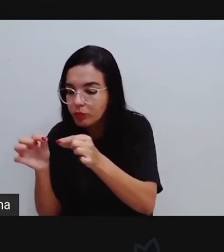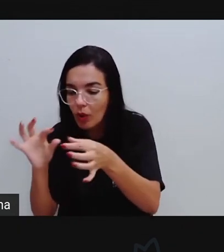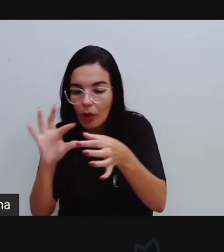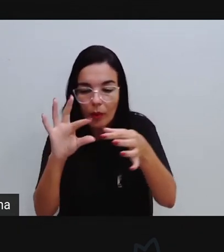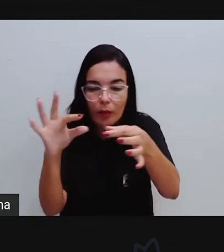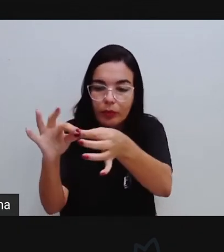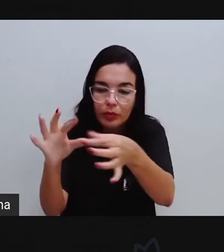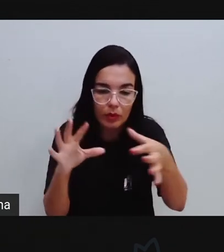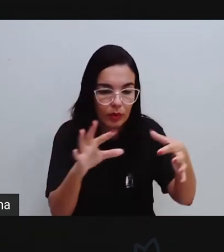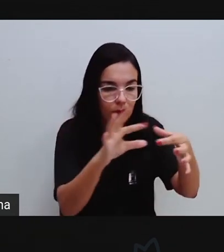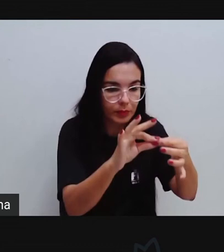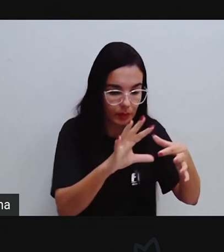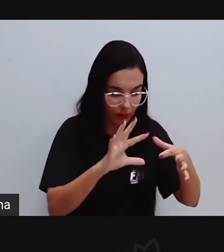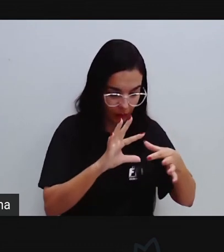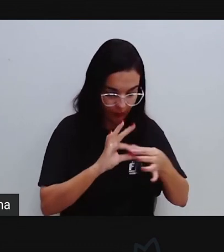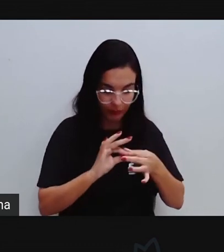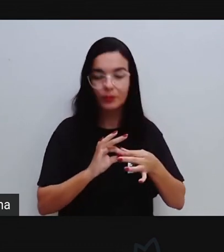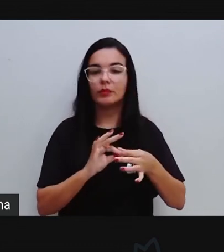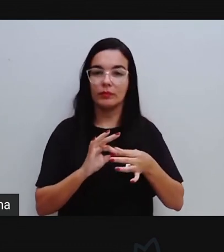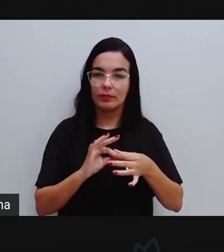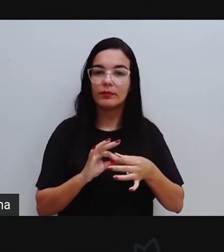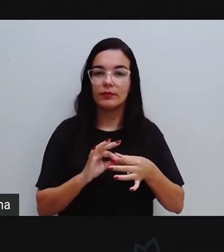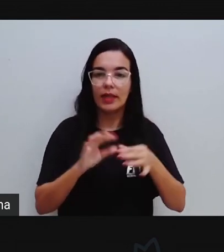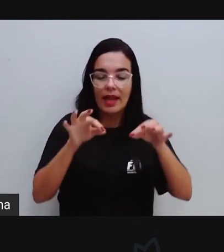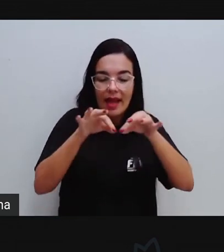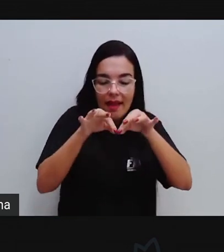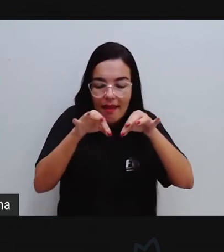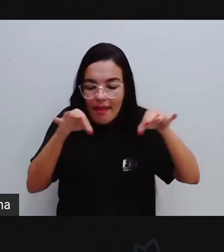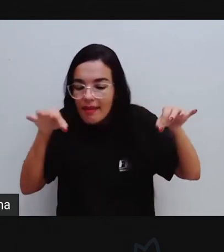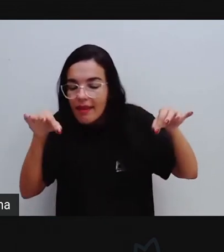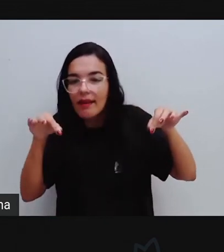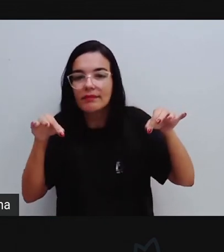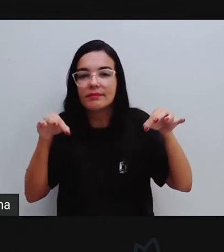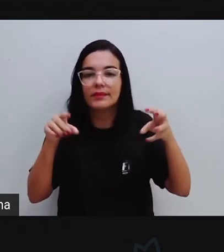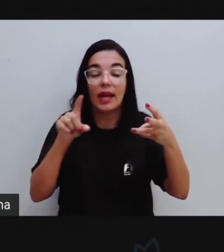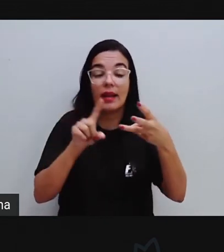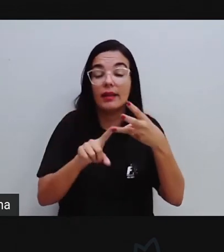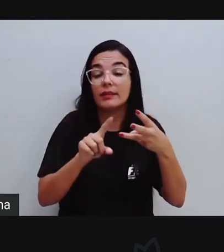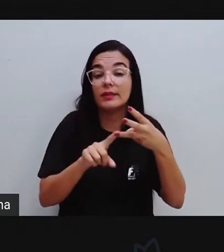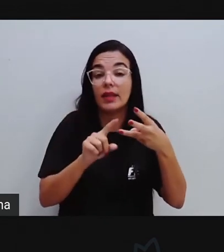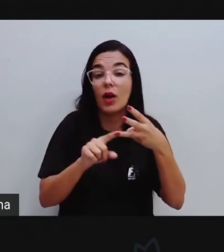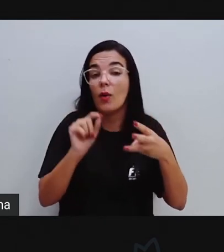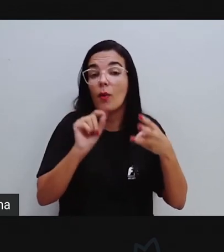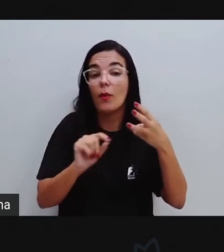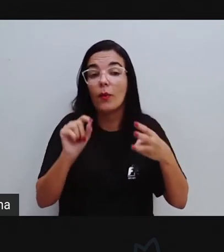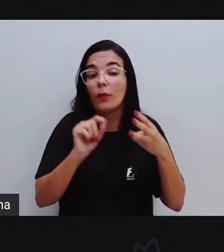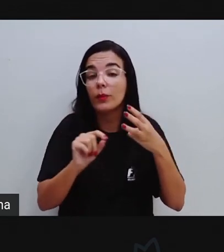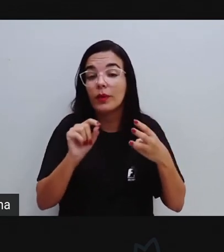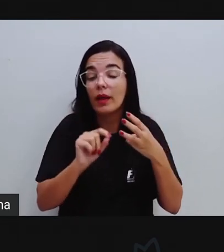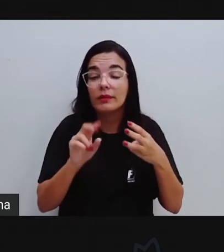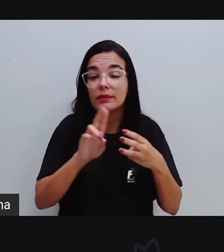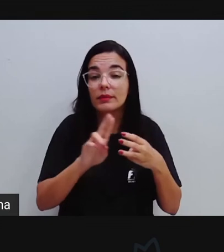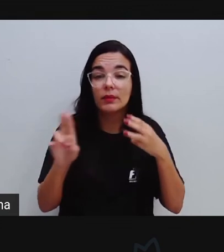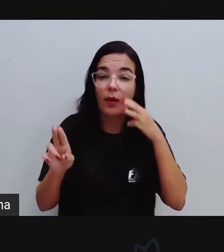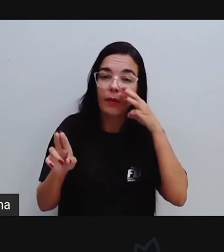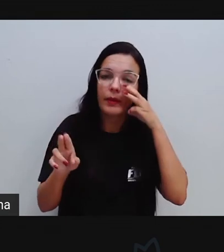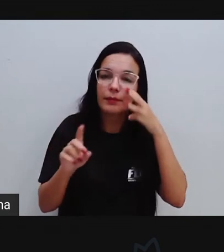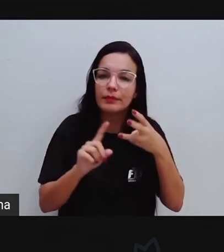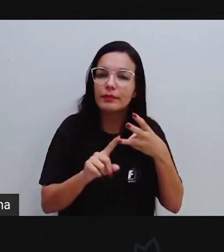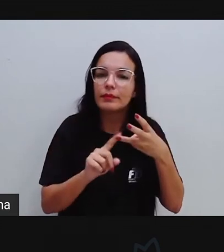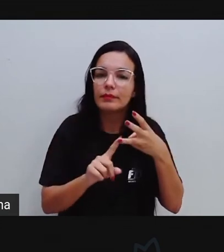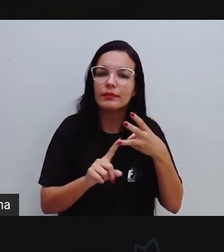que essa aresta, nesse caso, é o encontro das faces. E o encontro de arestas vai ser chamado de